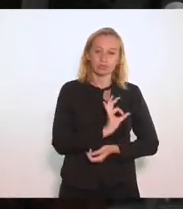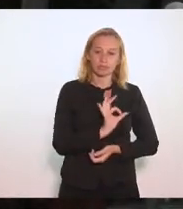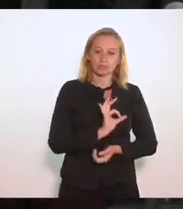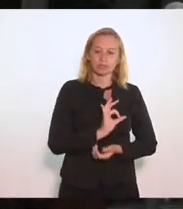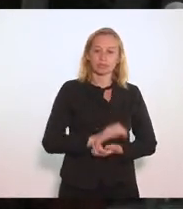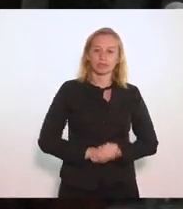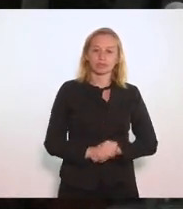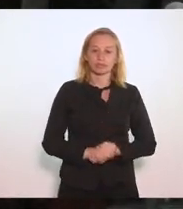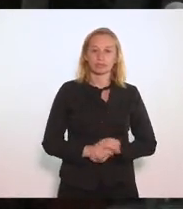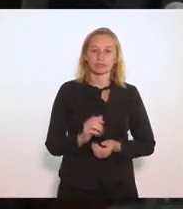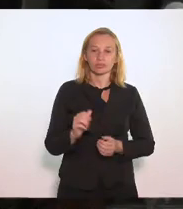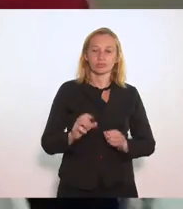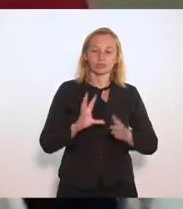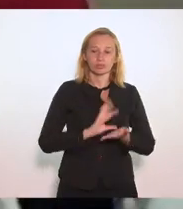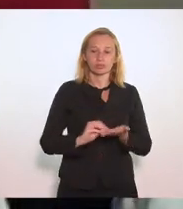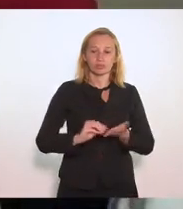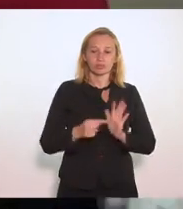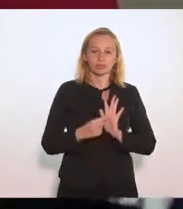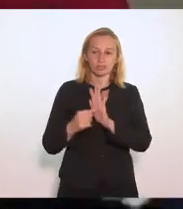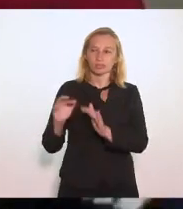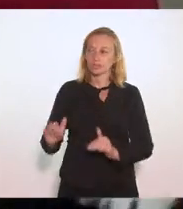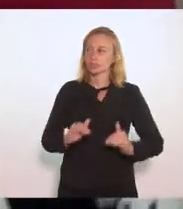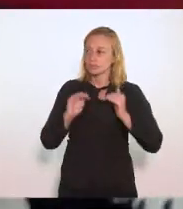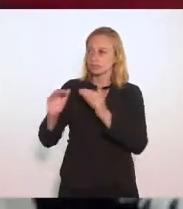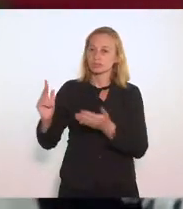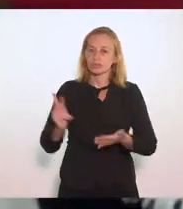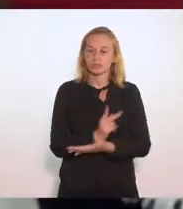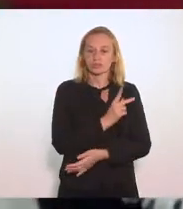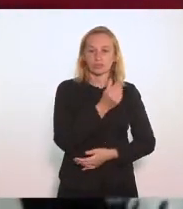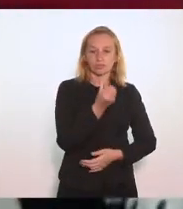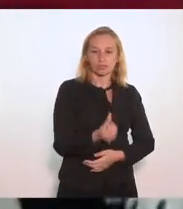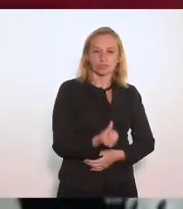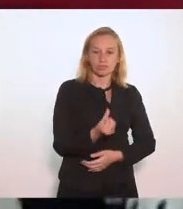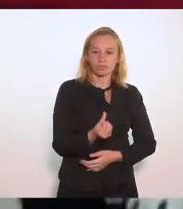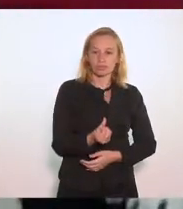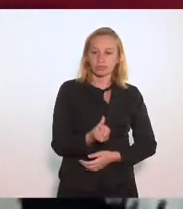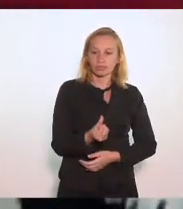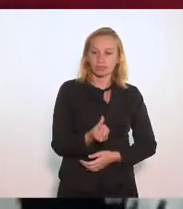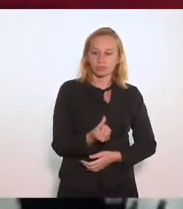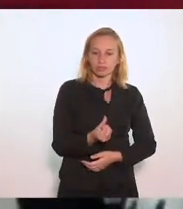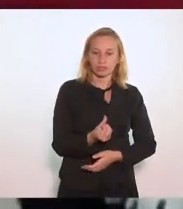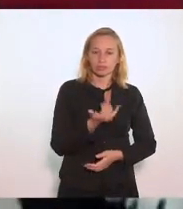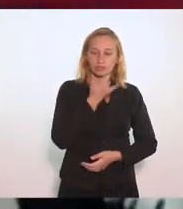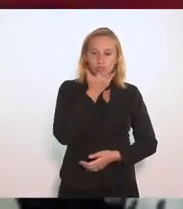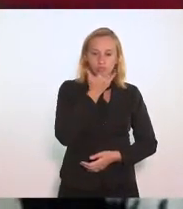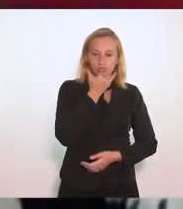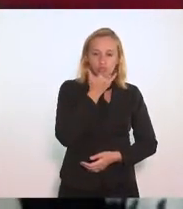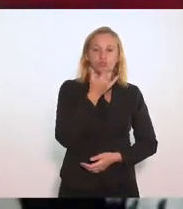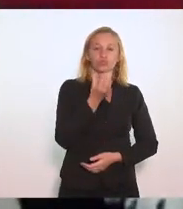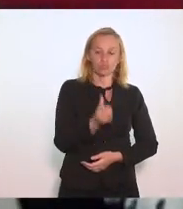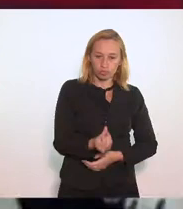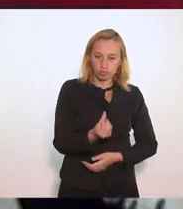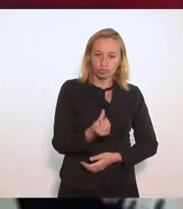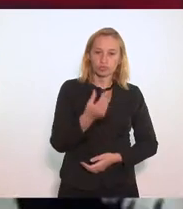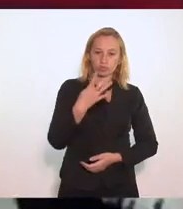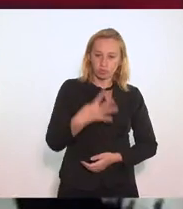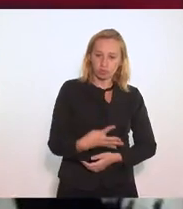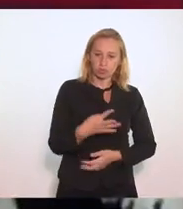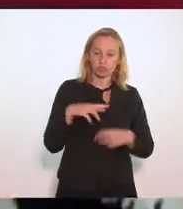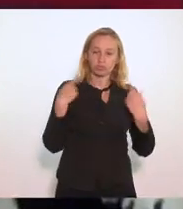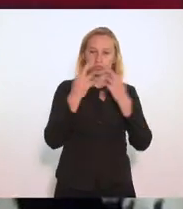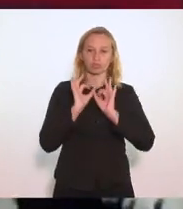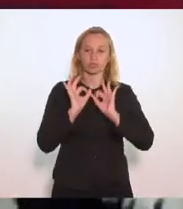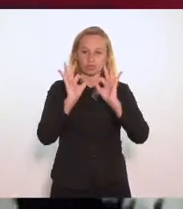A ata reflete com exatidão o ocorrido na 64ª sessão